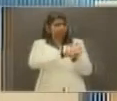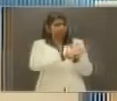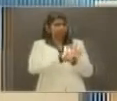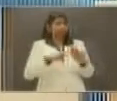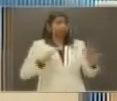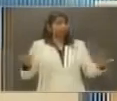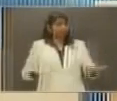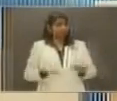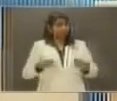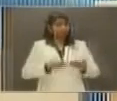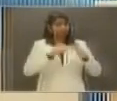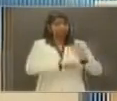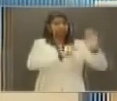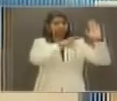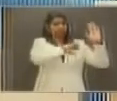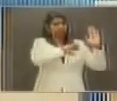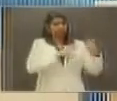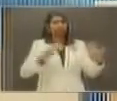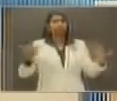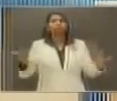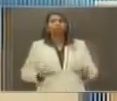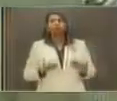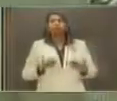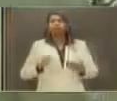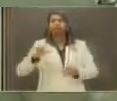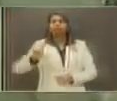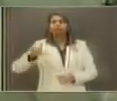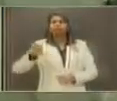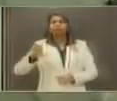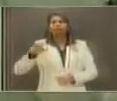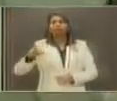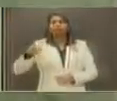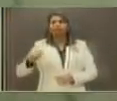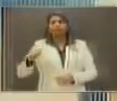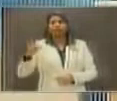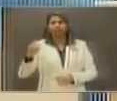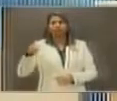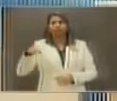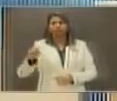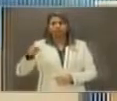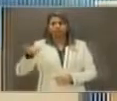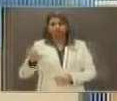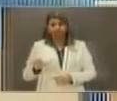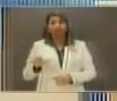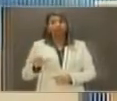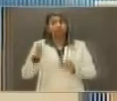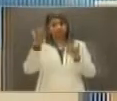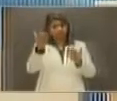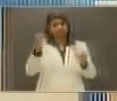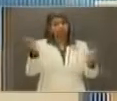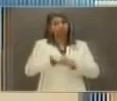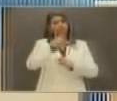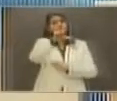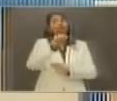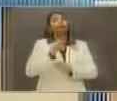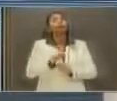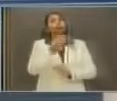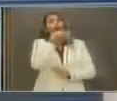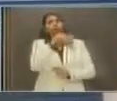candidato, a candidata Leila Fonseca e o senhor logo em seguida, por favor, escolha quem fará o comentário.